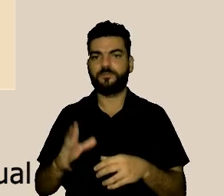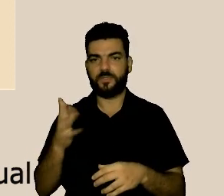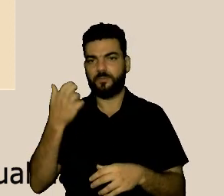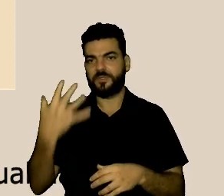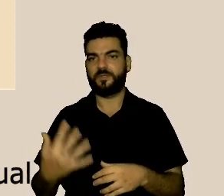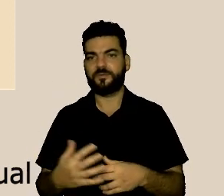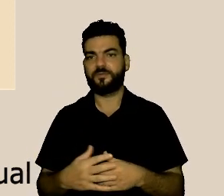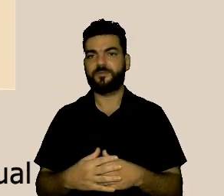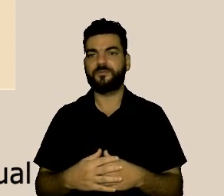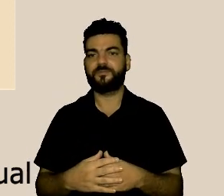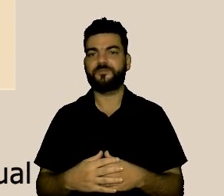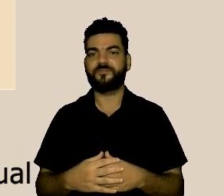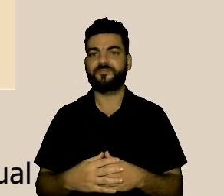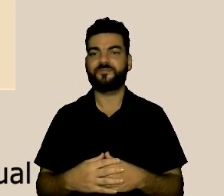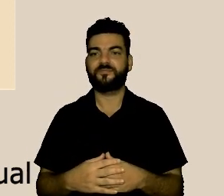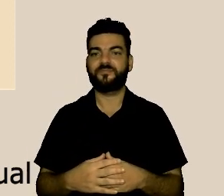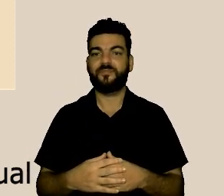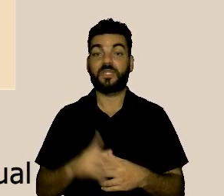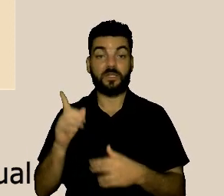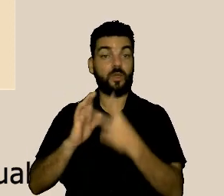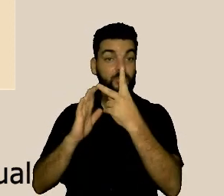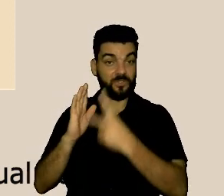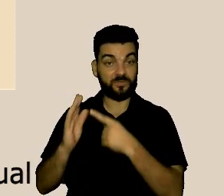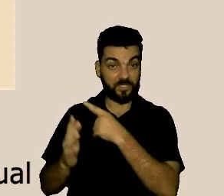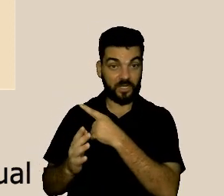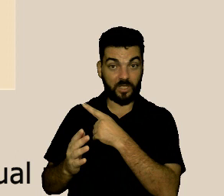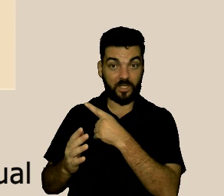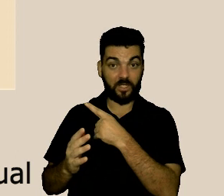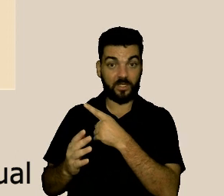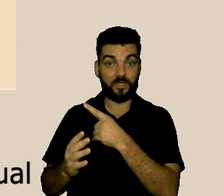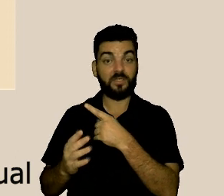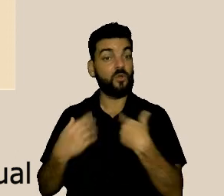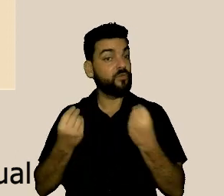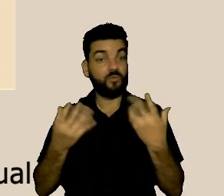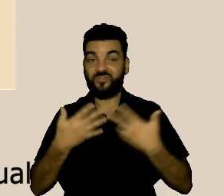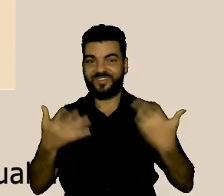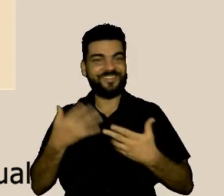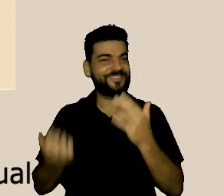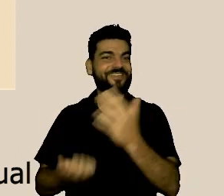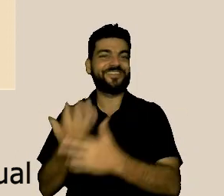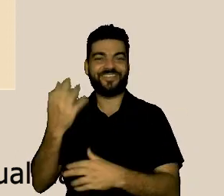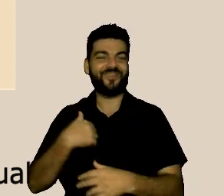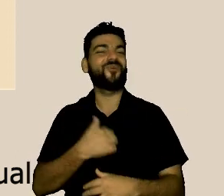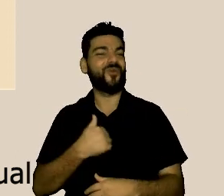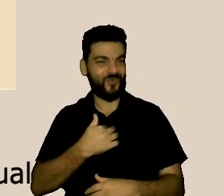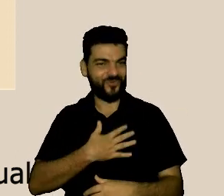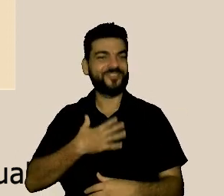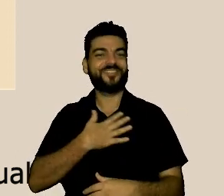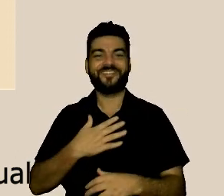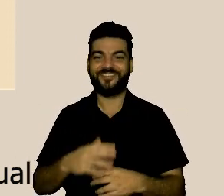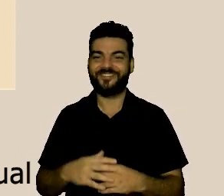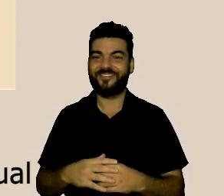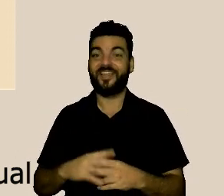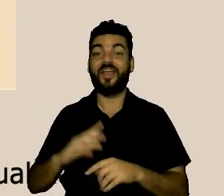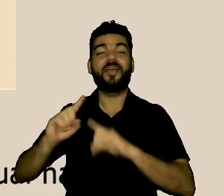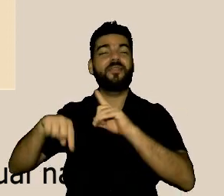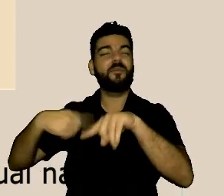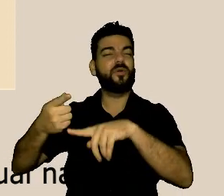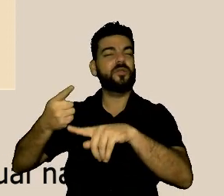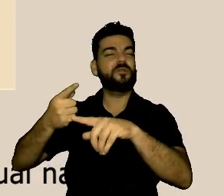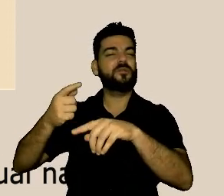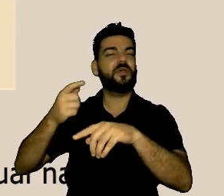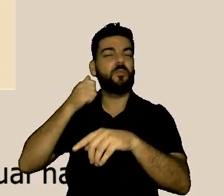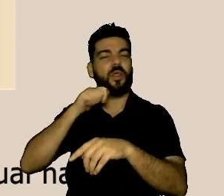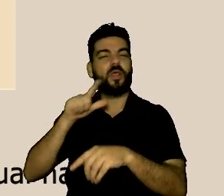contando porque no fim desse processo que a gente ficou tão feliz tão feliz de ter feito no final da administração a doutora